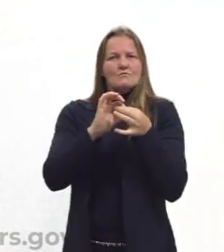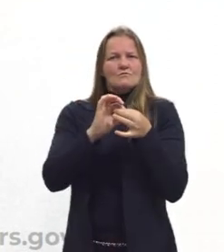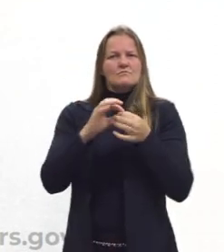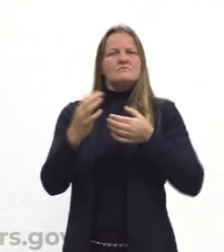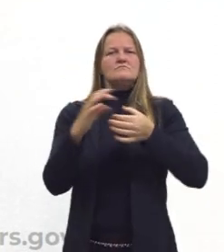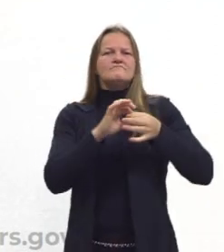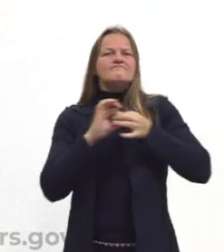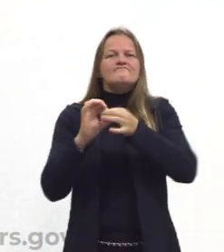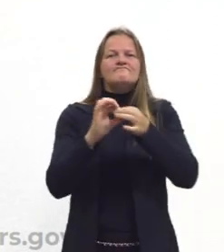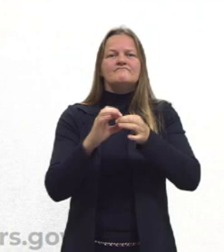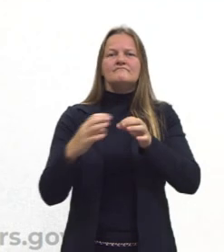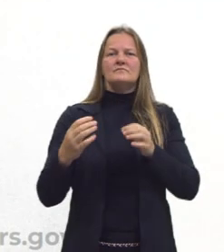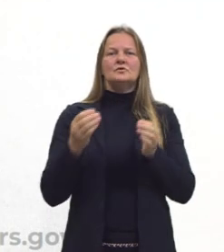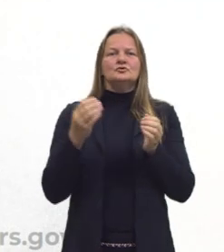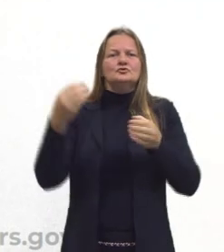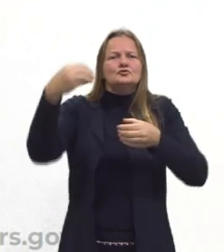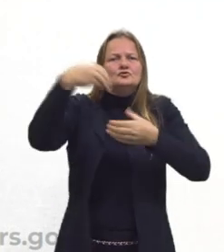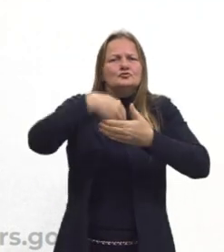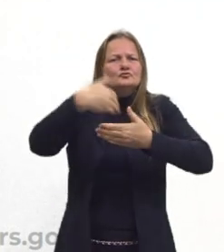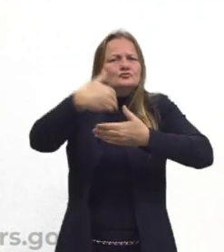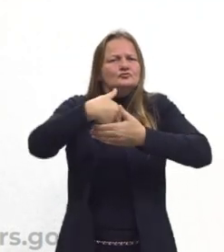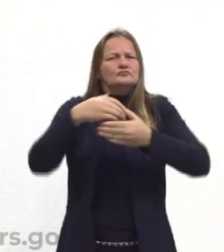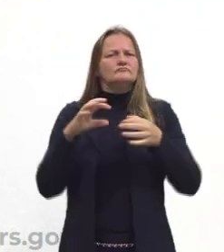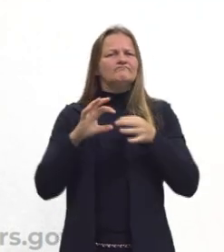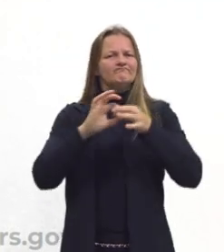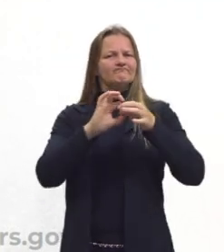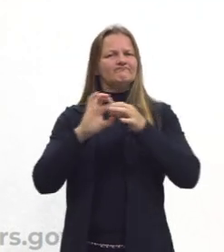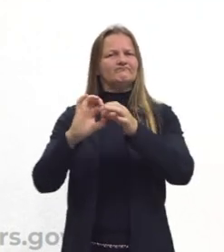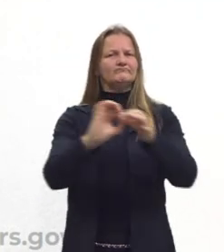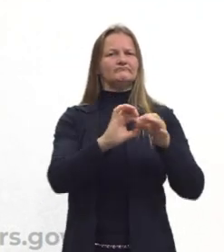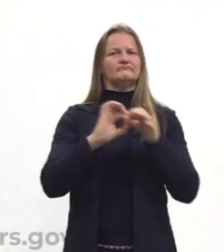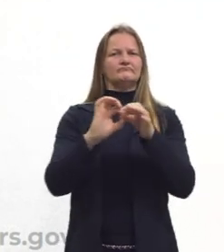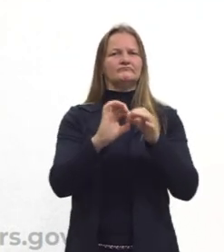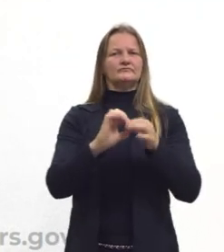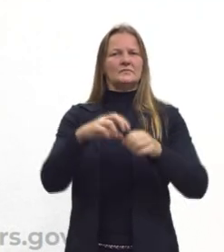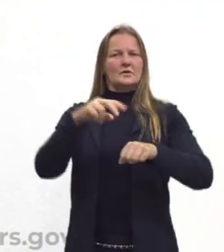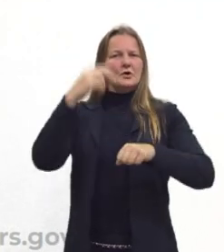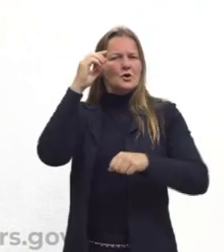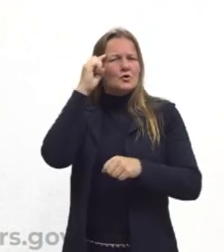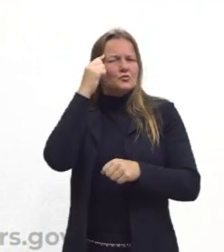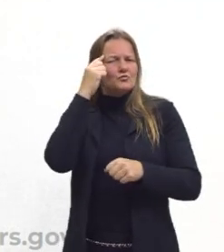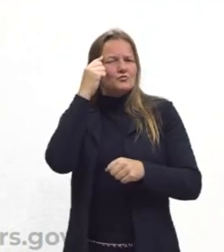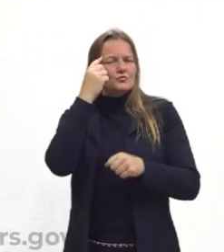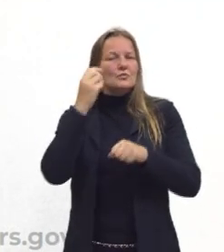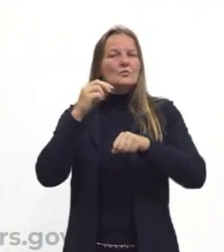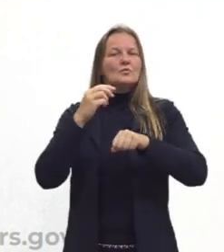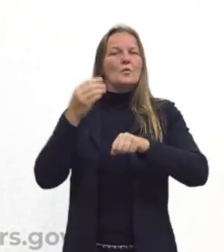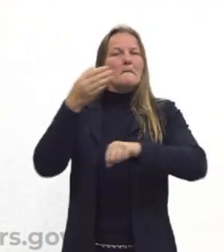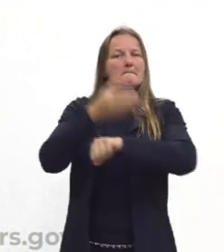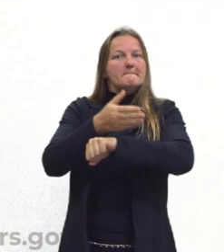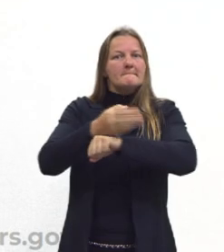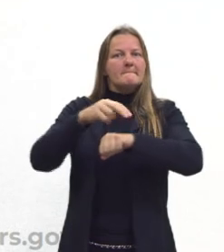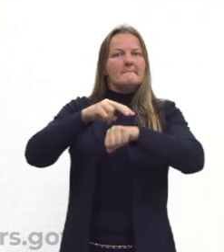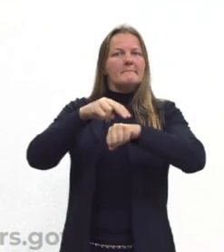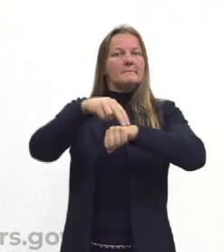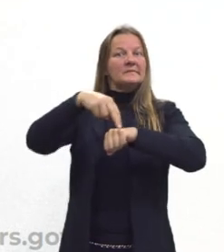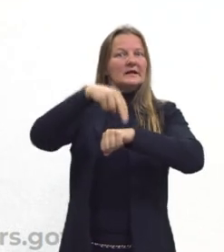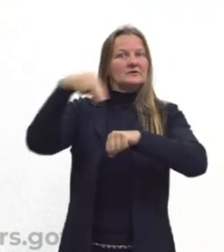pertencer à nação, que nos faça essa noção de pertencimento.